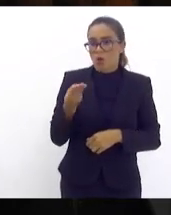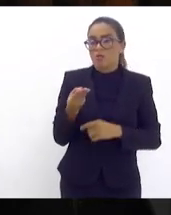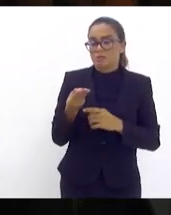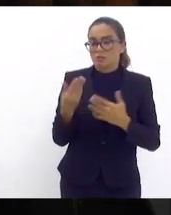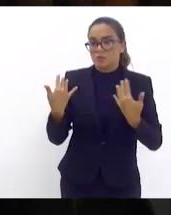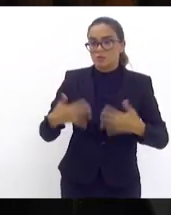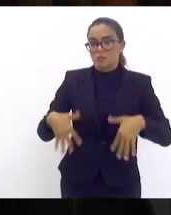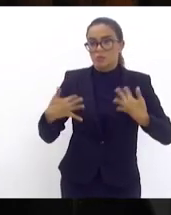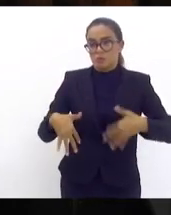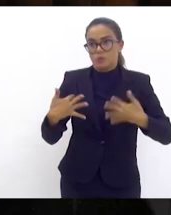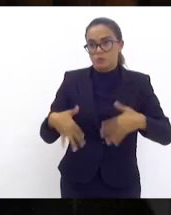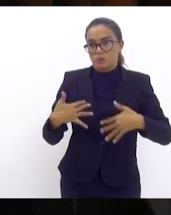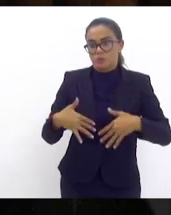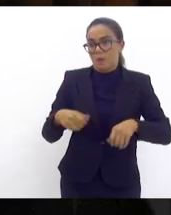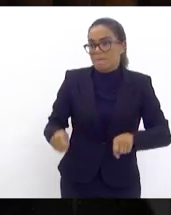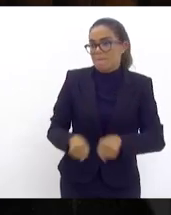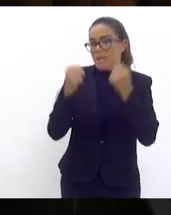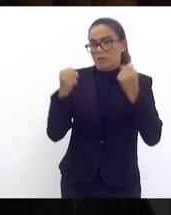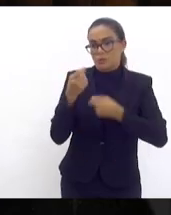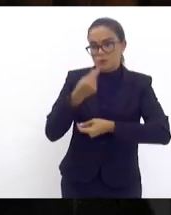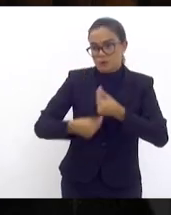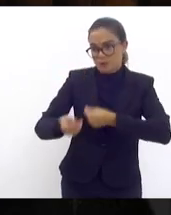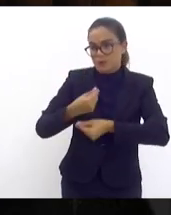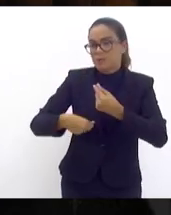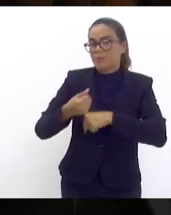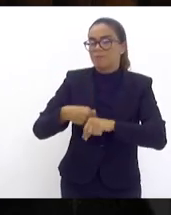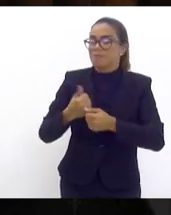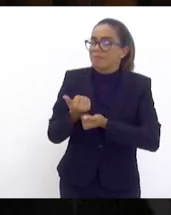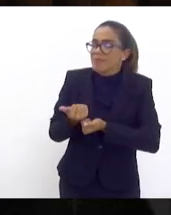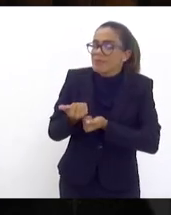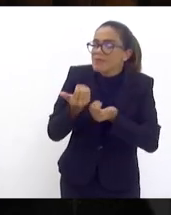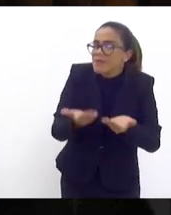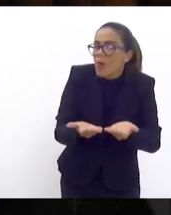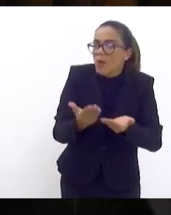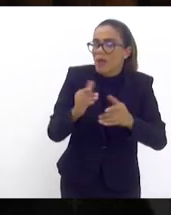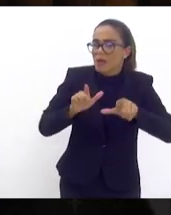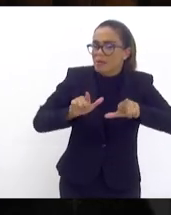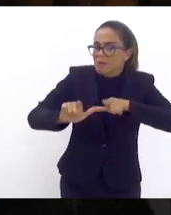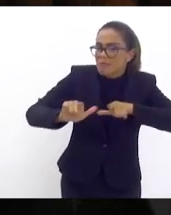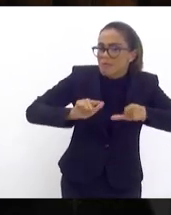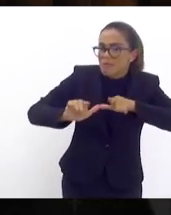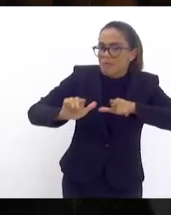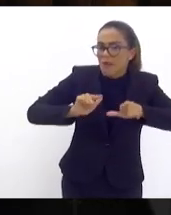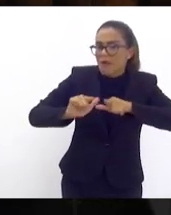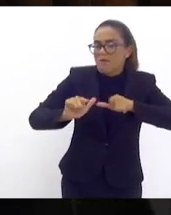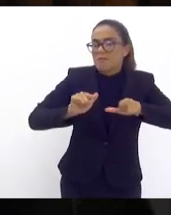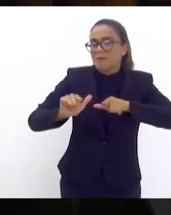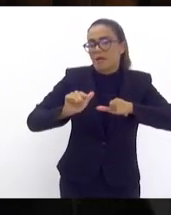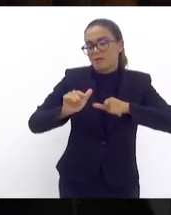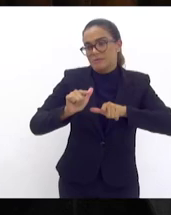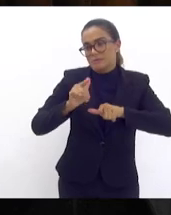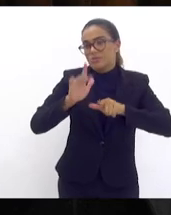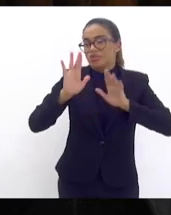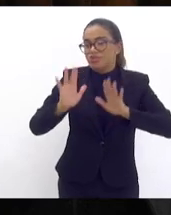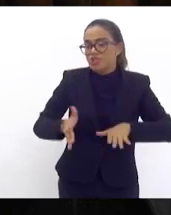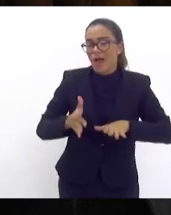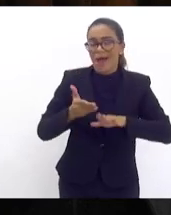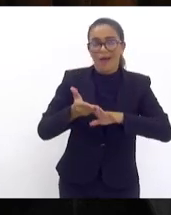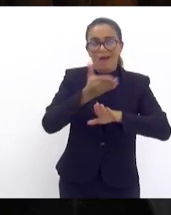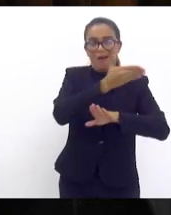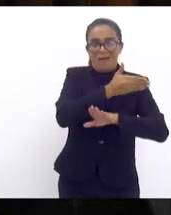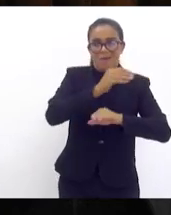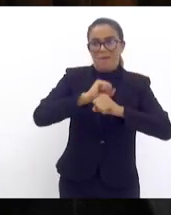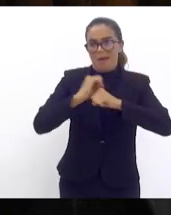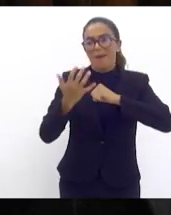ao gerador de emprego poder dar manutenção de emprego a quem veio de uma pandemia e a quem